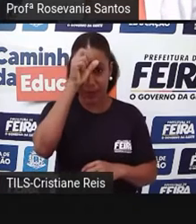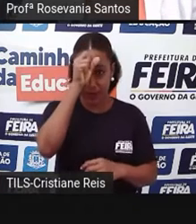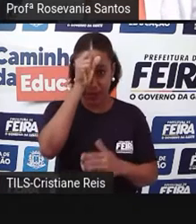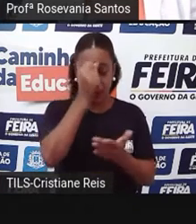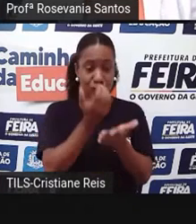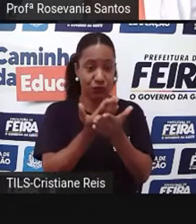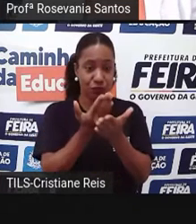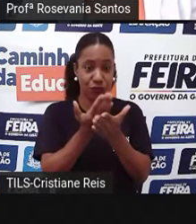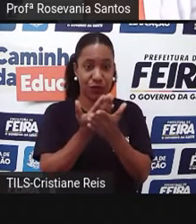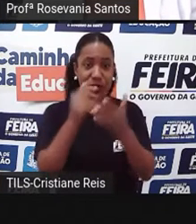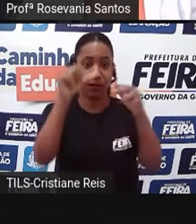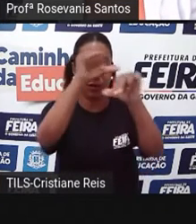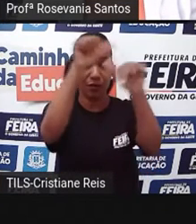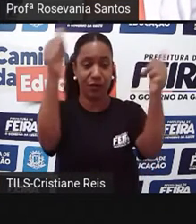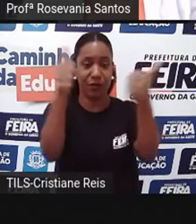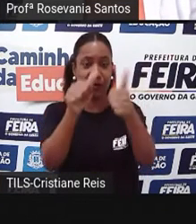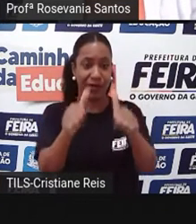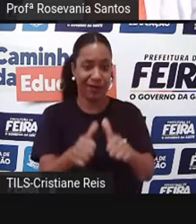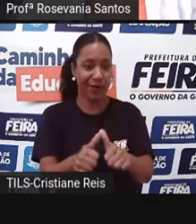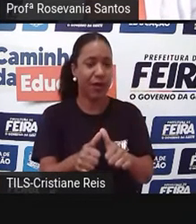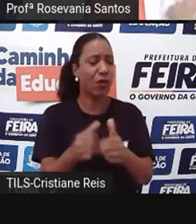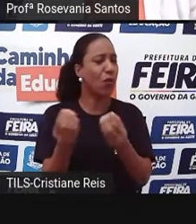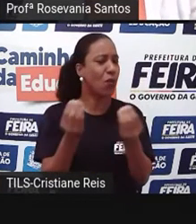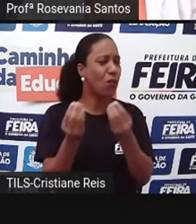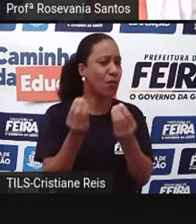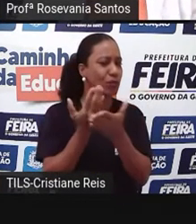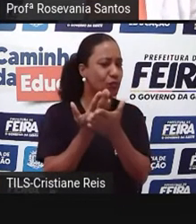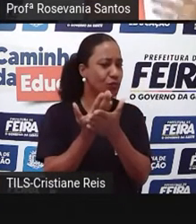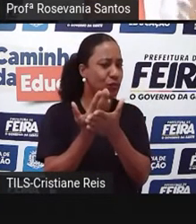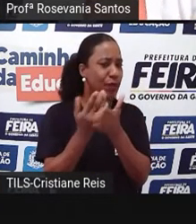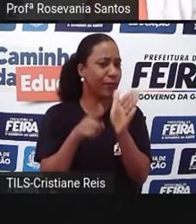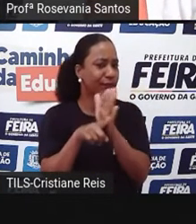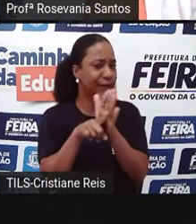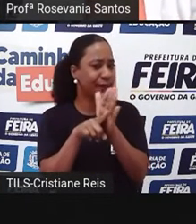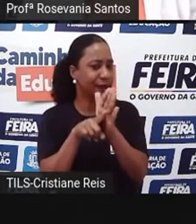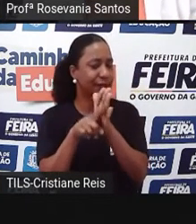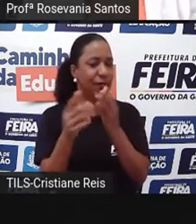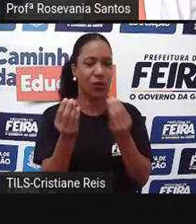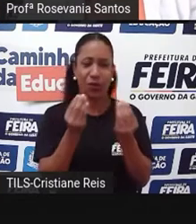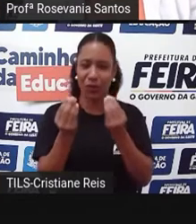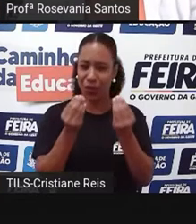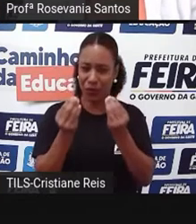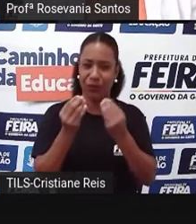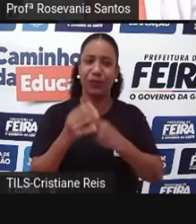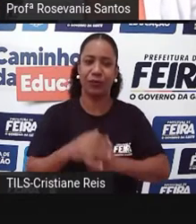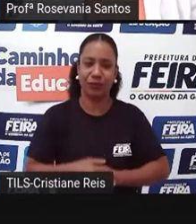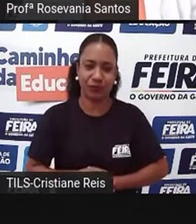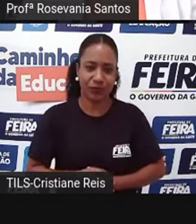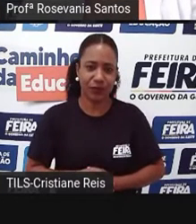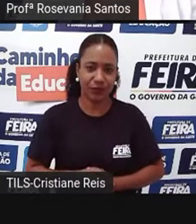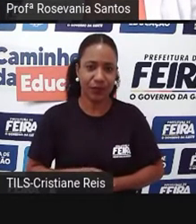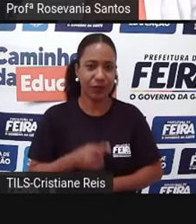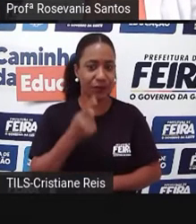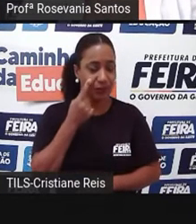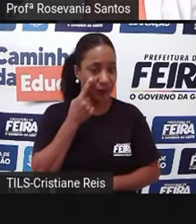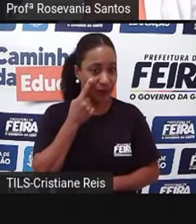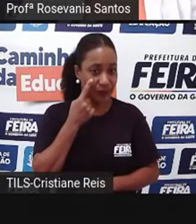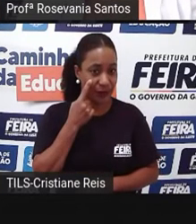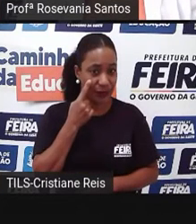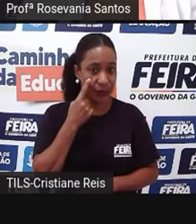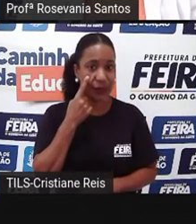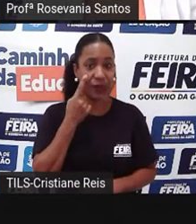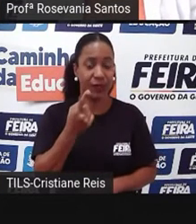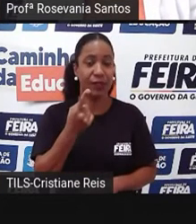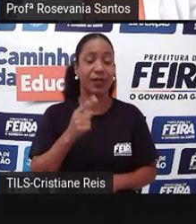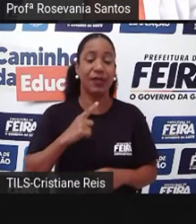da gente, né, pra gente entender, pra gente estudar esse mapa? Já que a gente já falou dessas aulas de estudo de mapa. A gente sabe aqui que ele